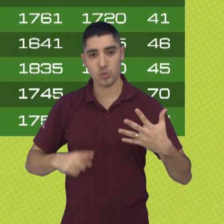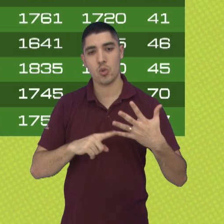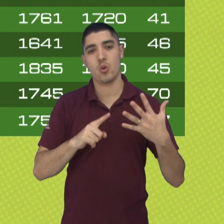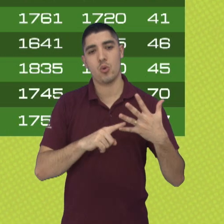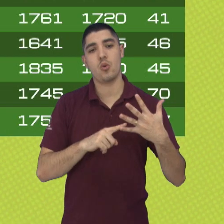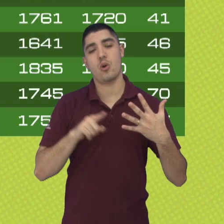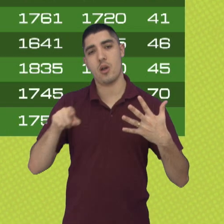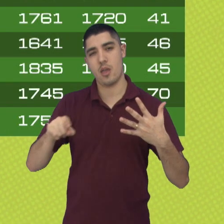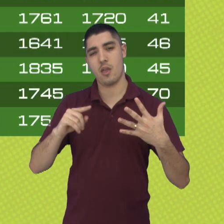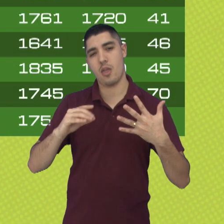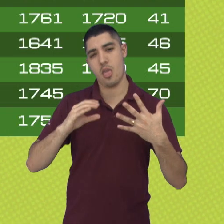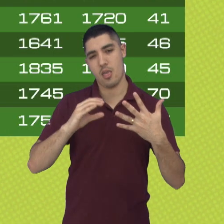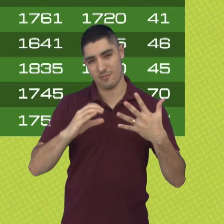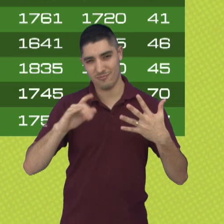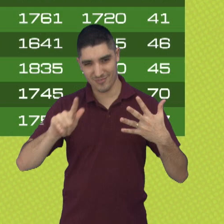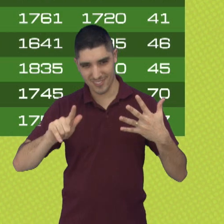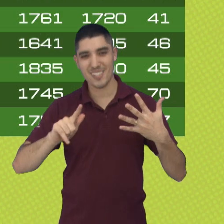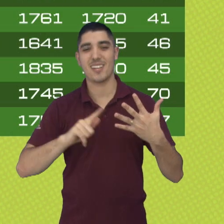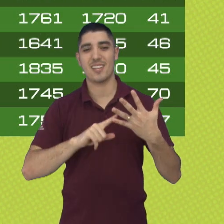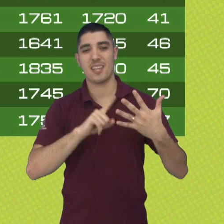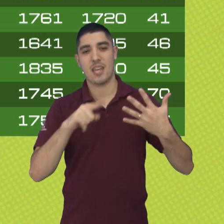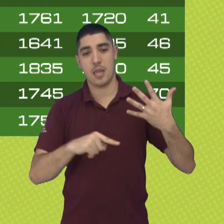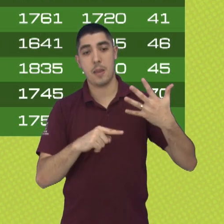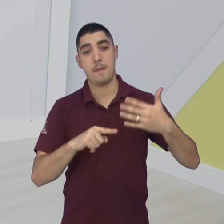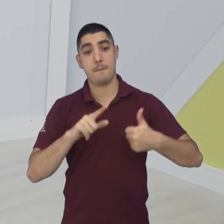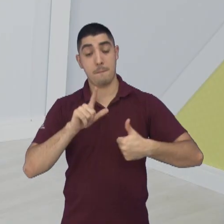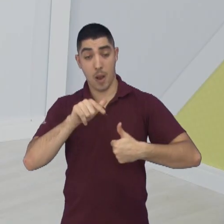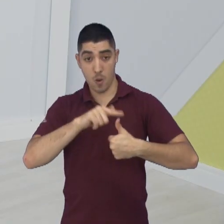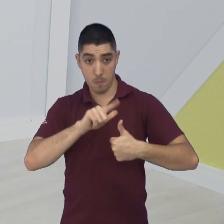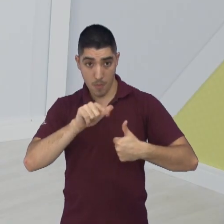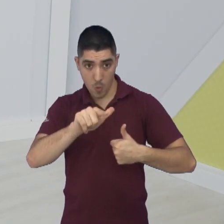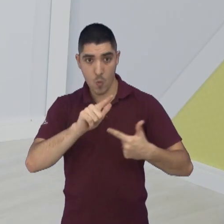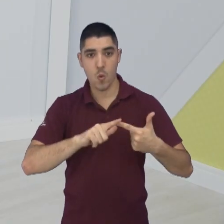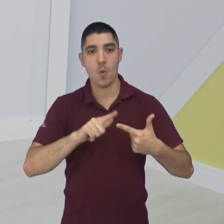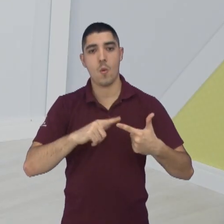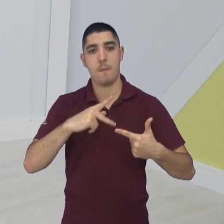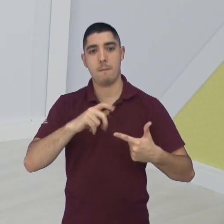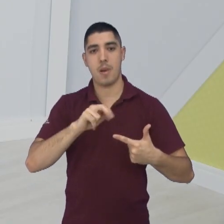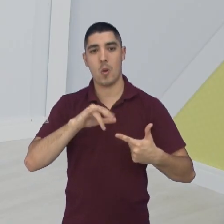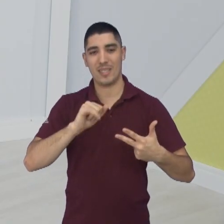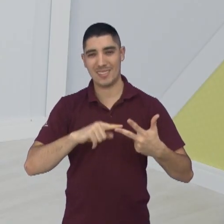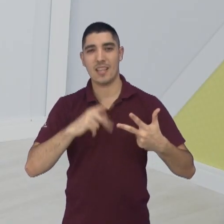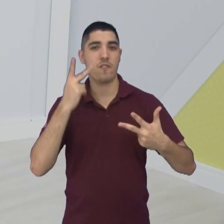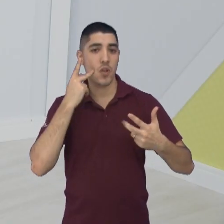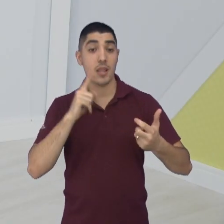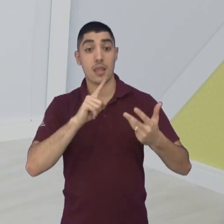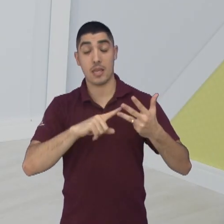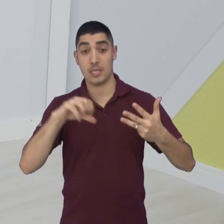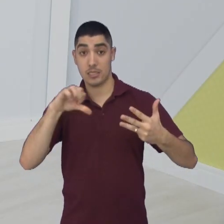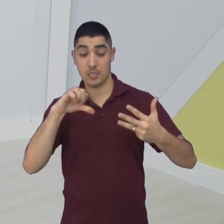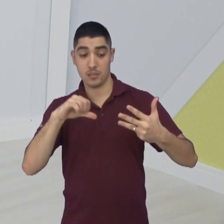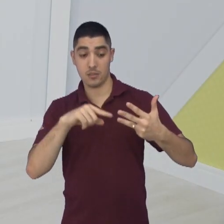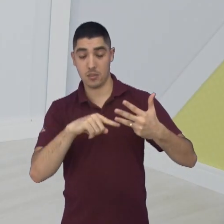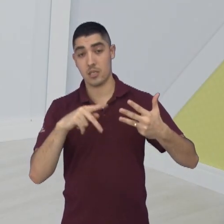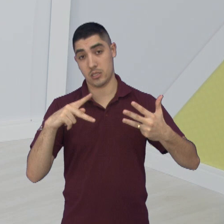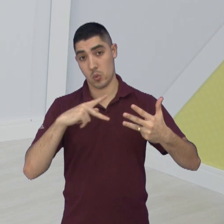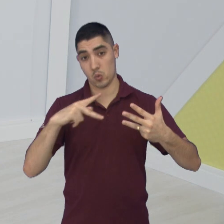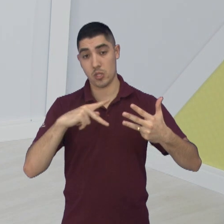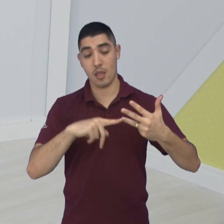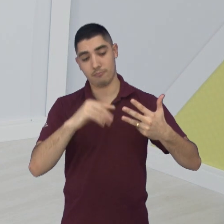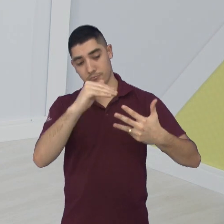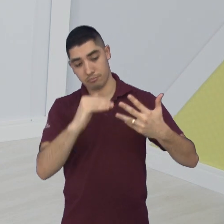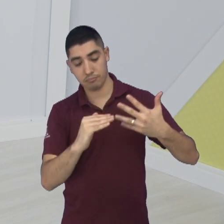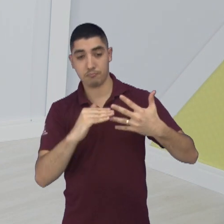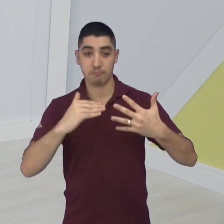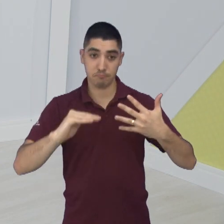caiu para nona posição, ali dentro do NBB, se terminasse hoje, o São José estaria ali na parte intermediária da tabela de